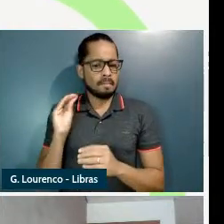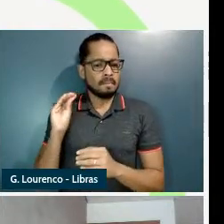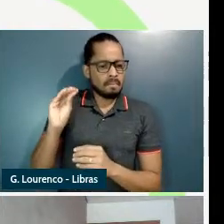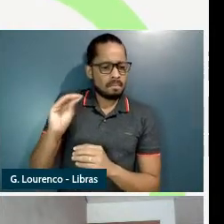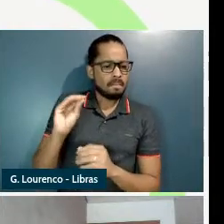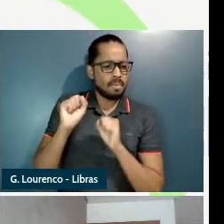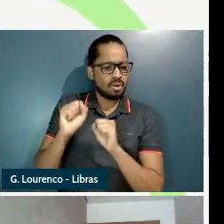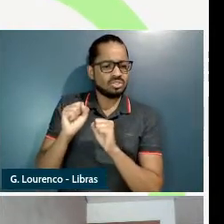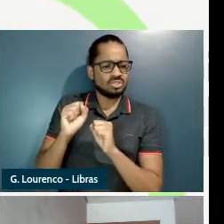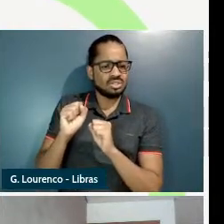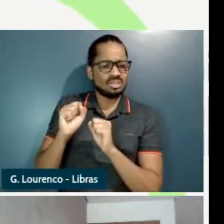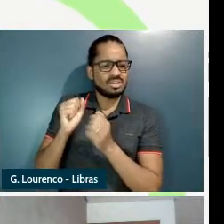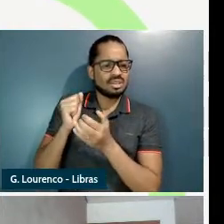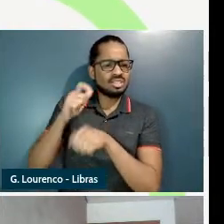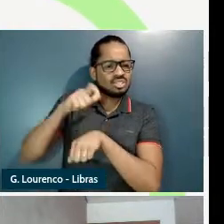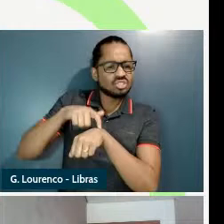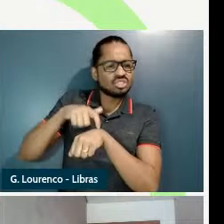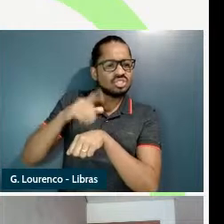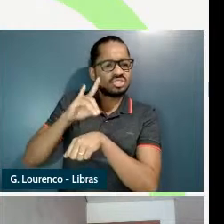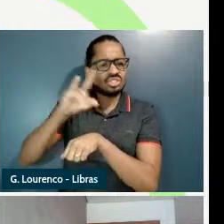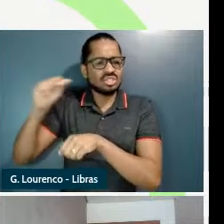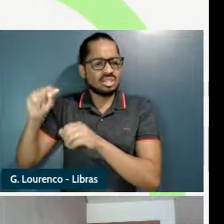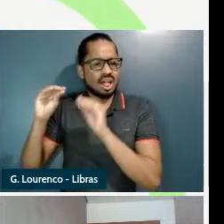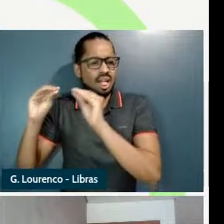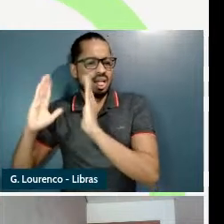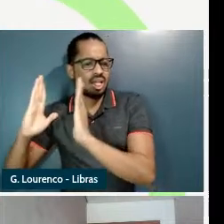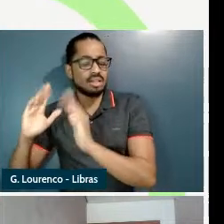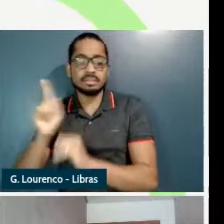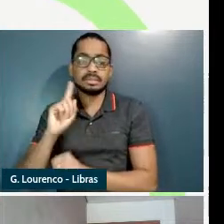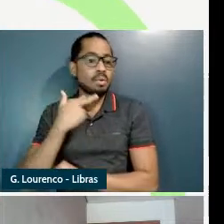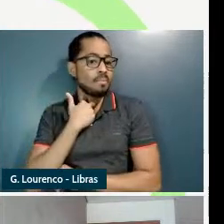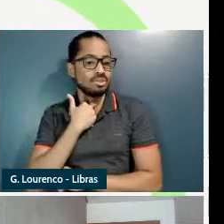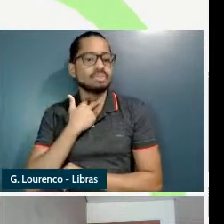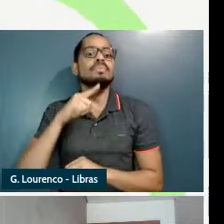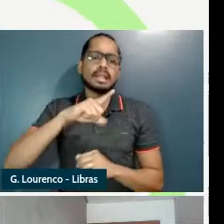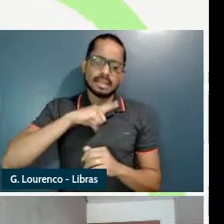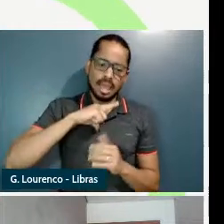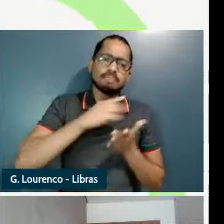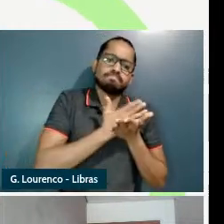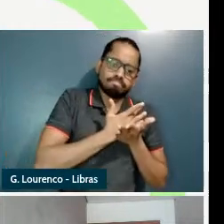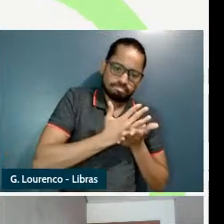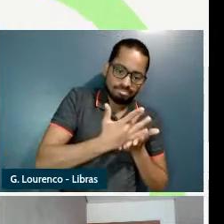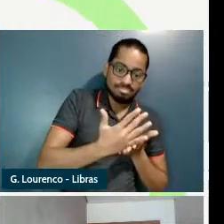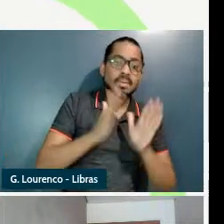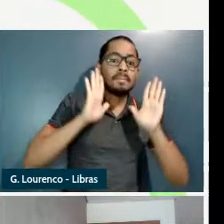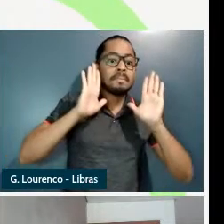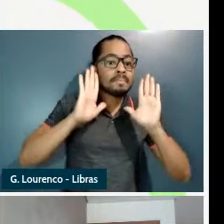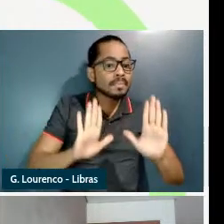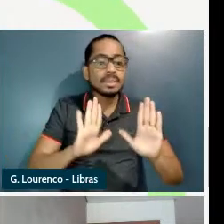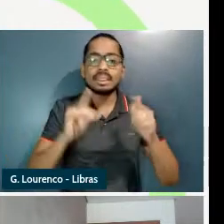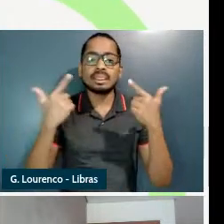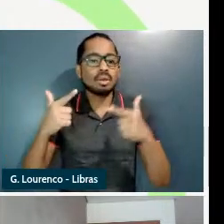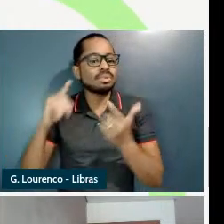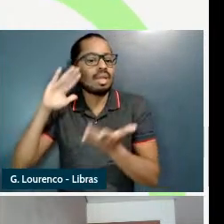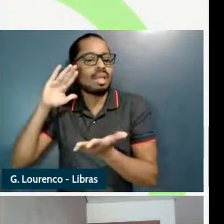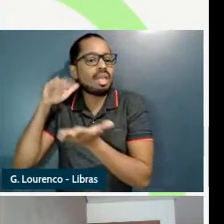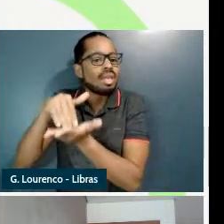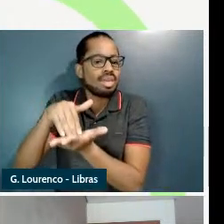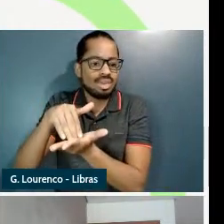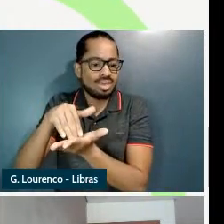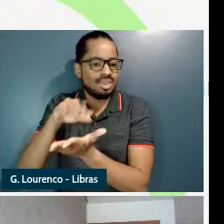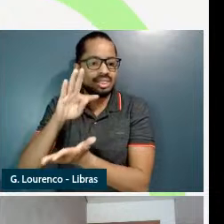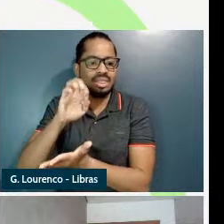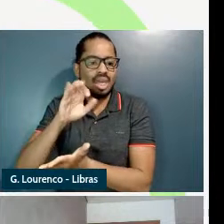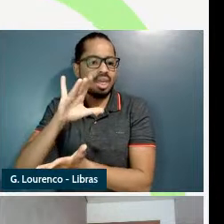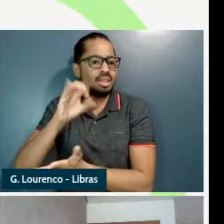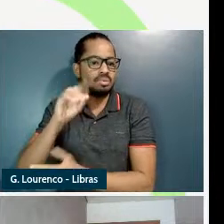uma sentença durativa e atélica o que me mostra que já não é mais um evento de accomplishment quando a